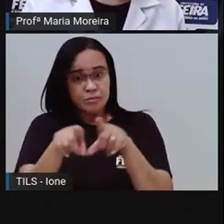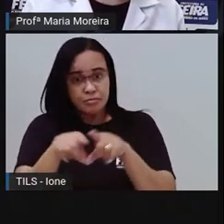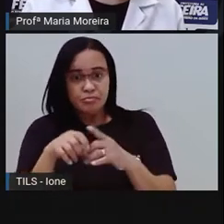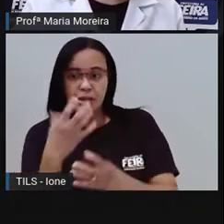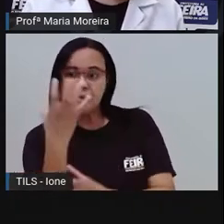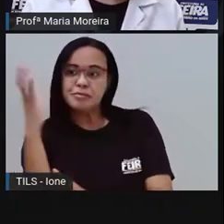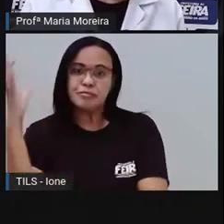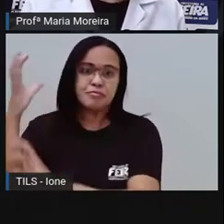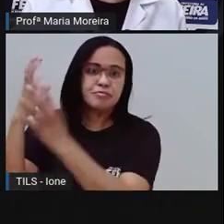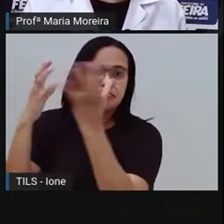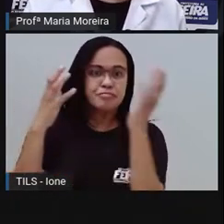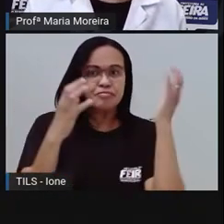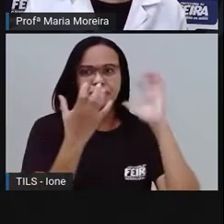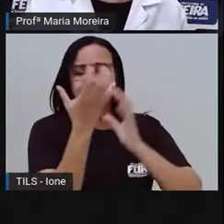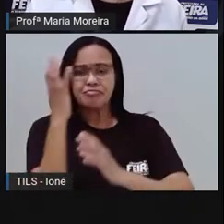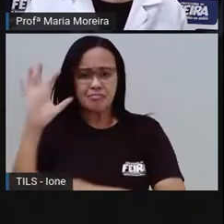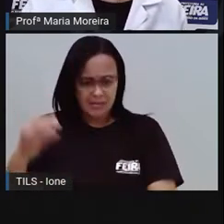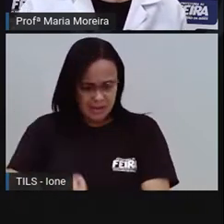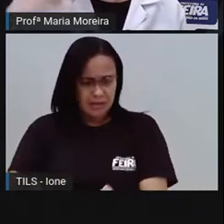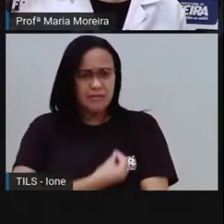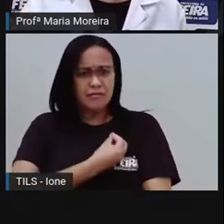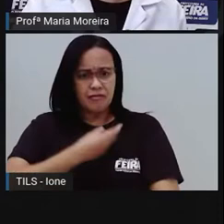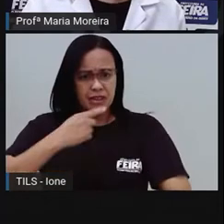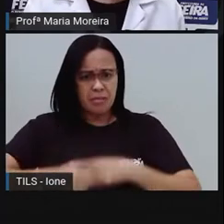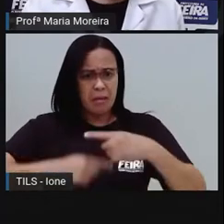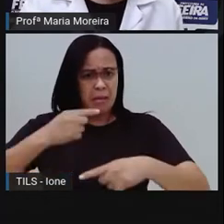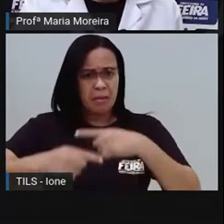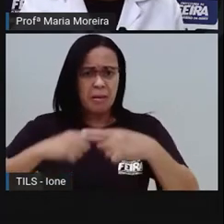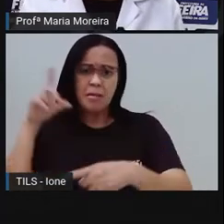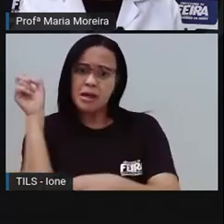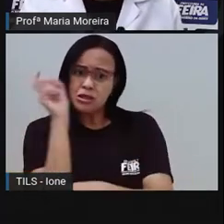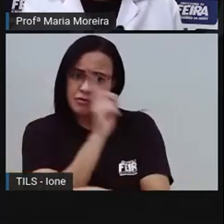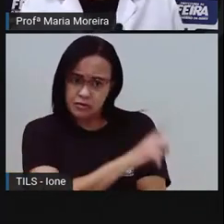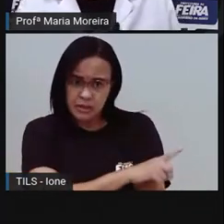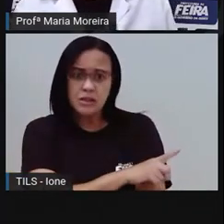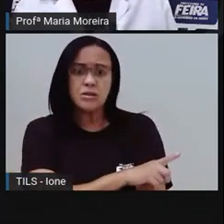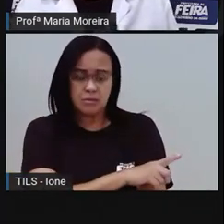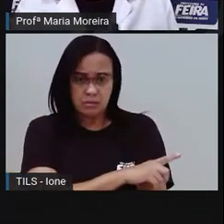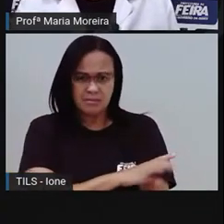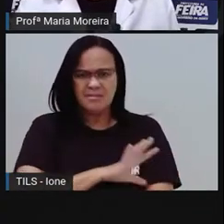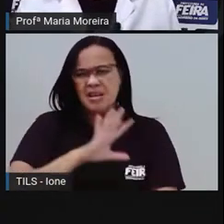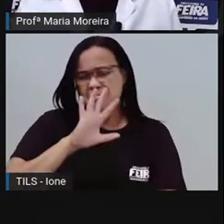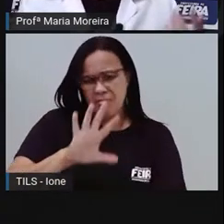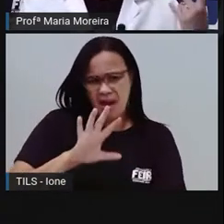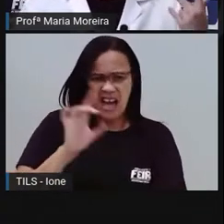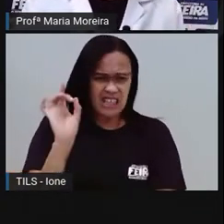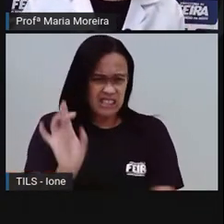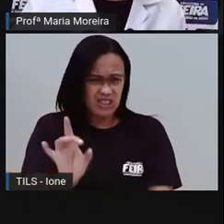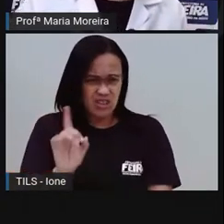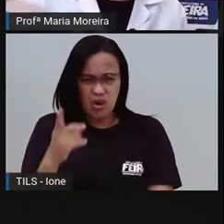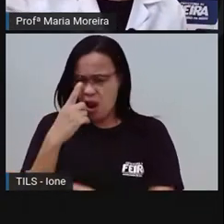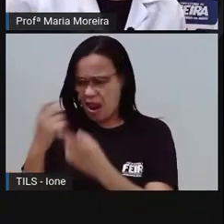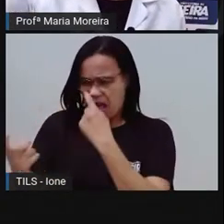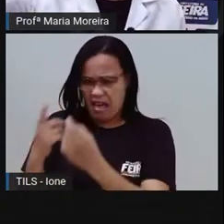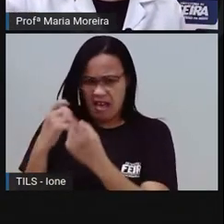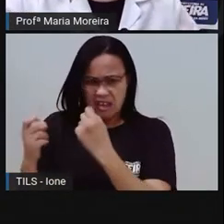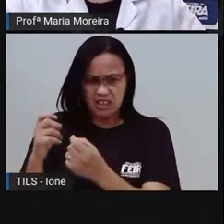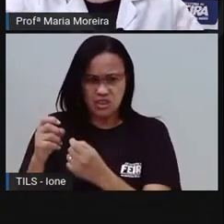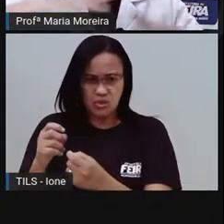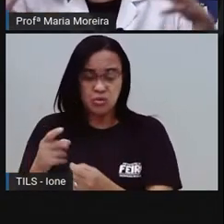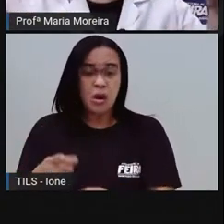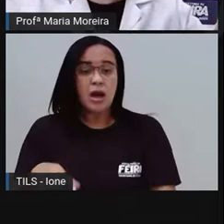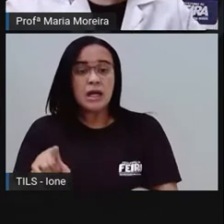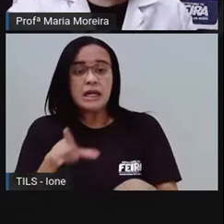reprodução. Então, olha só, às vezes a gente acha que é só um lixo, ah, é só um papelzinho de bala, mas é um papelzinho seu, do seu